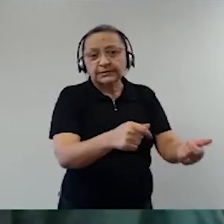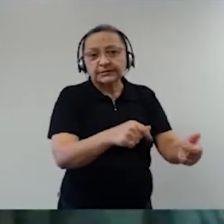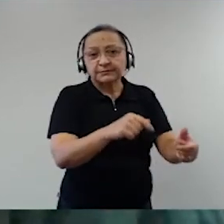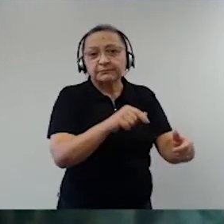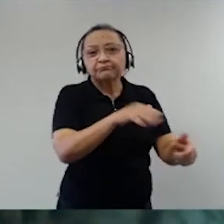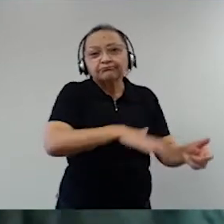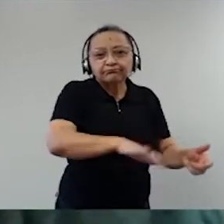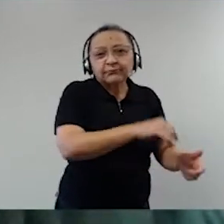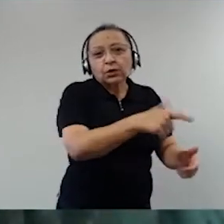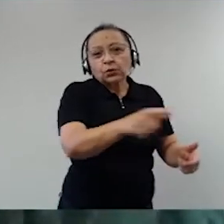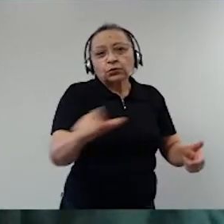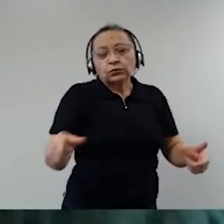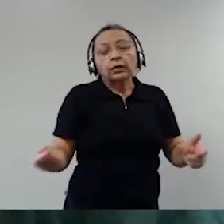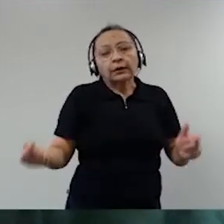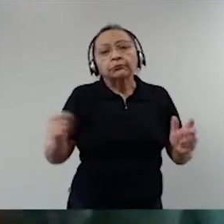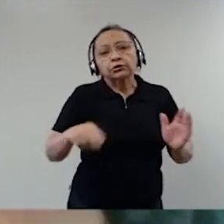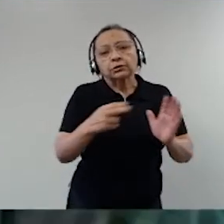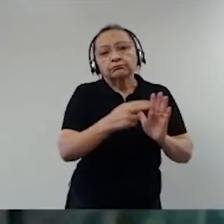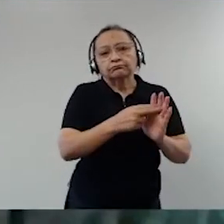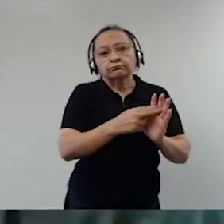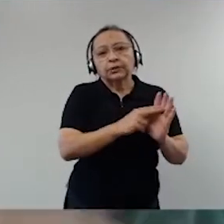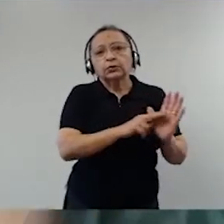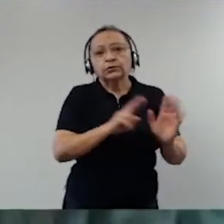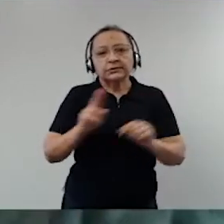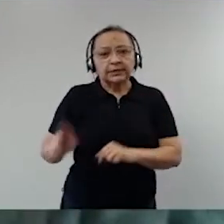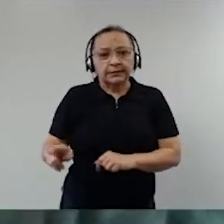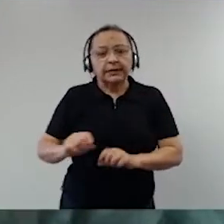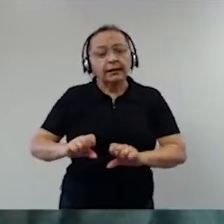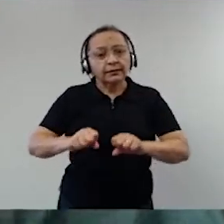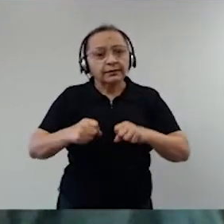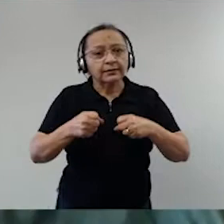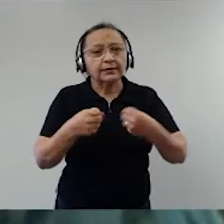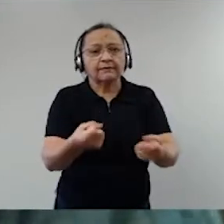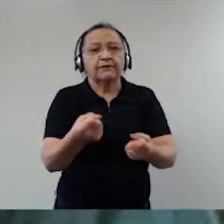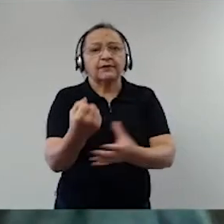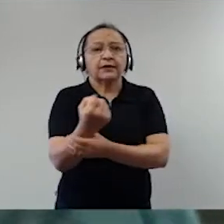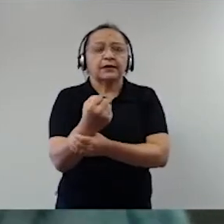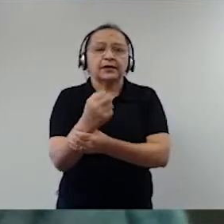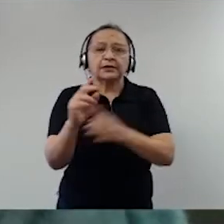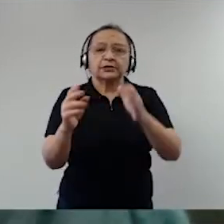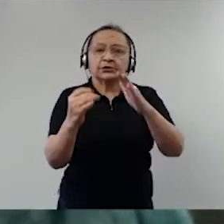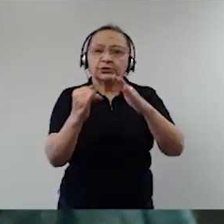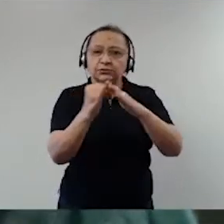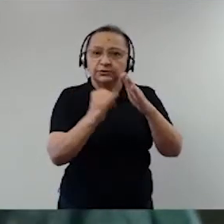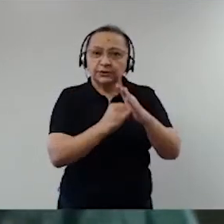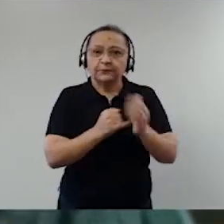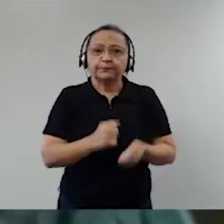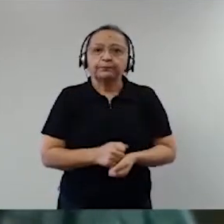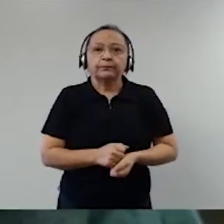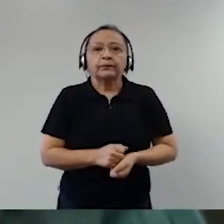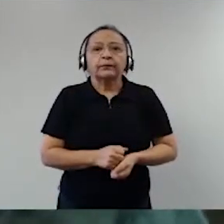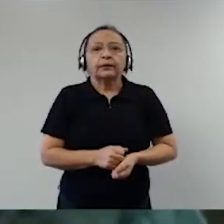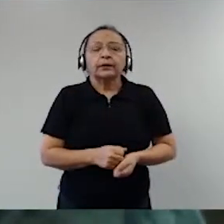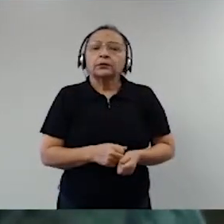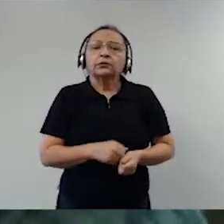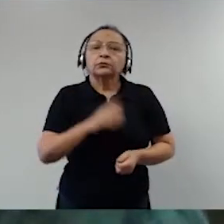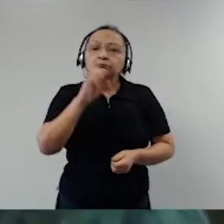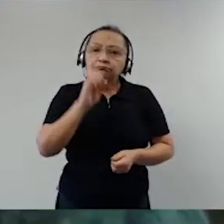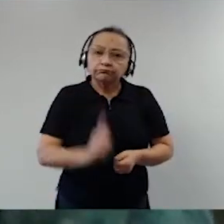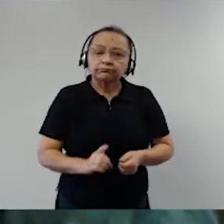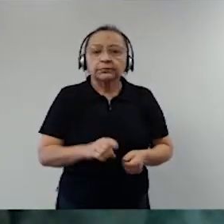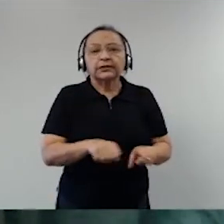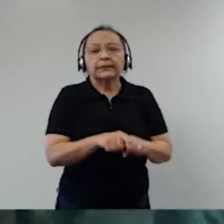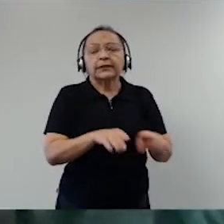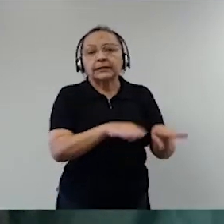alheias, com o quê? Para a defesa da instituição democrática, do Estado democrático de direito,